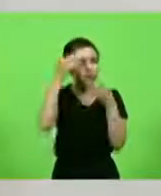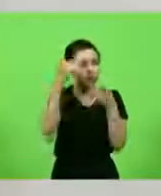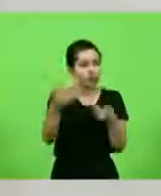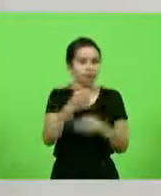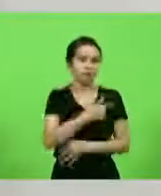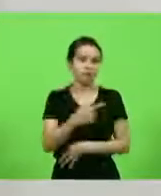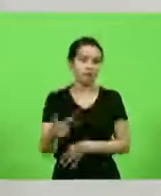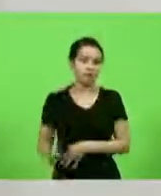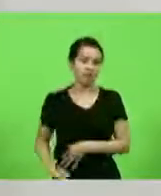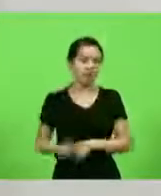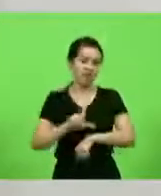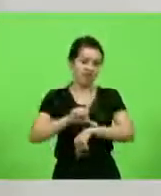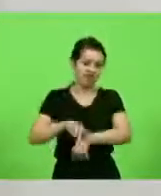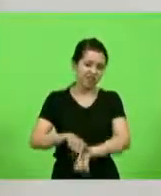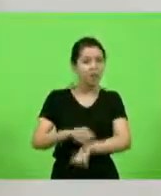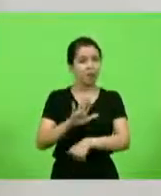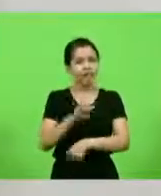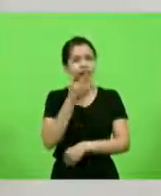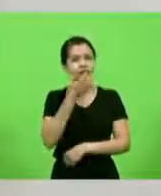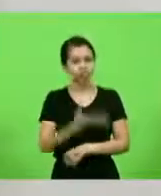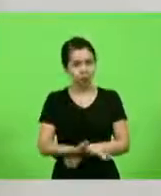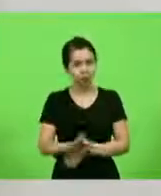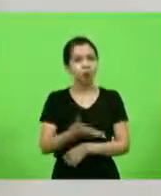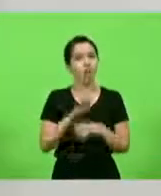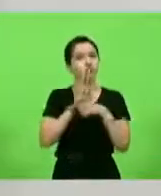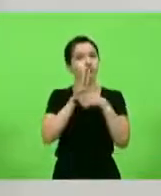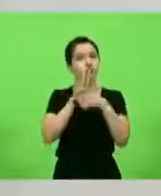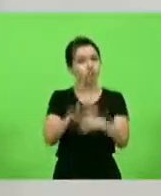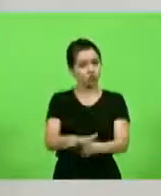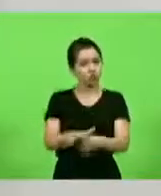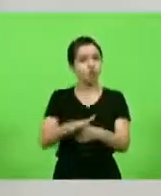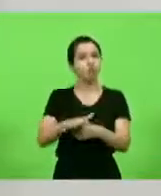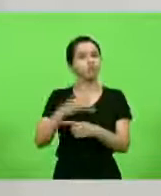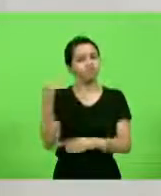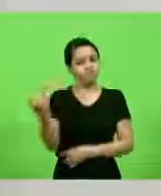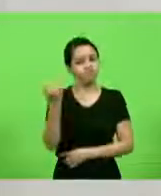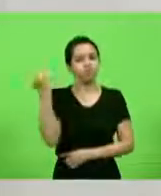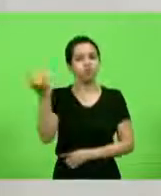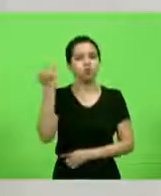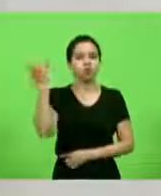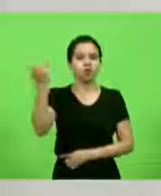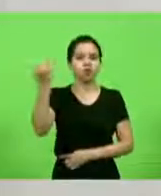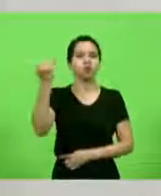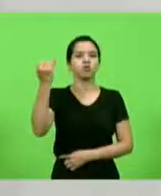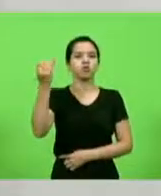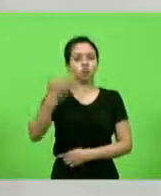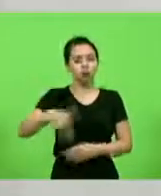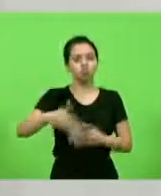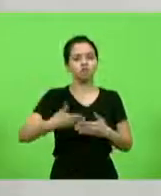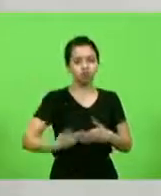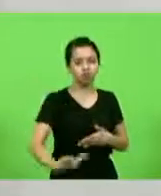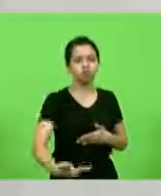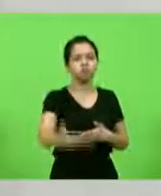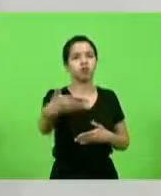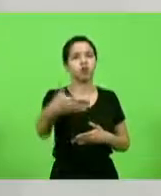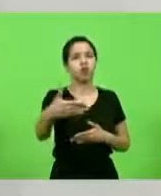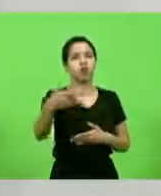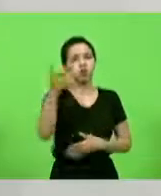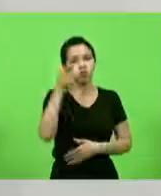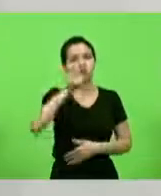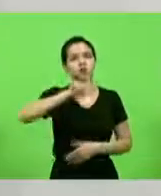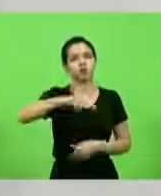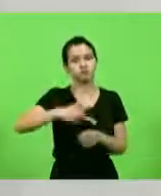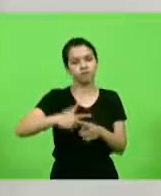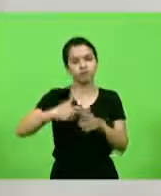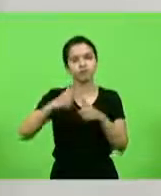do que nunca fez esse gesto necessário e vamos para a frente que nós vamos superar esse desafio